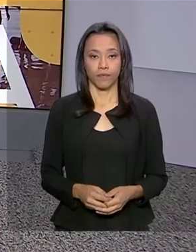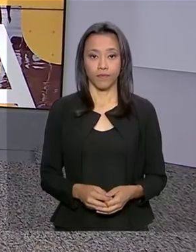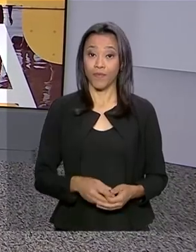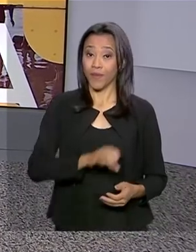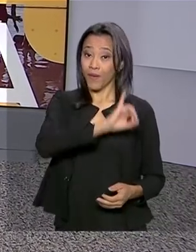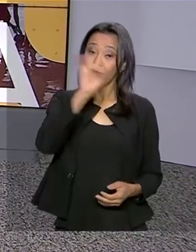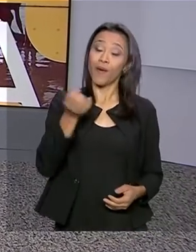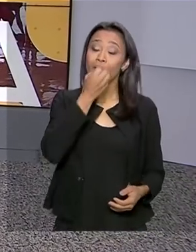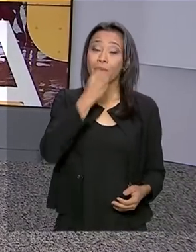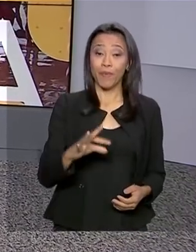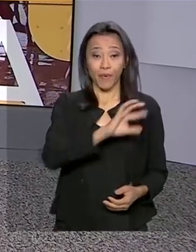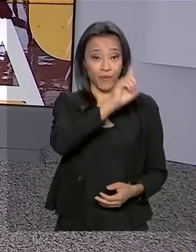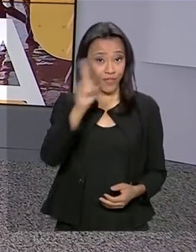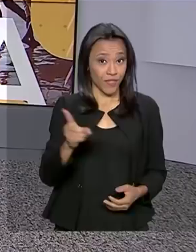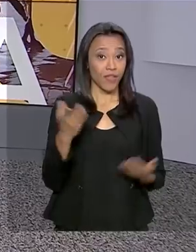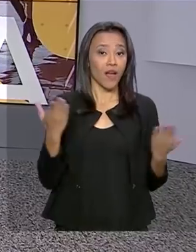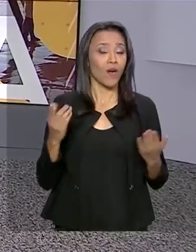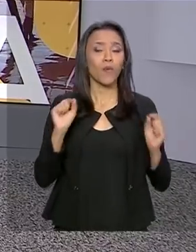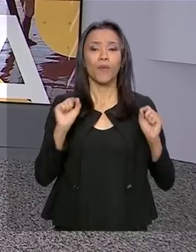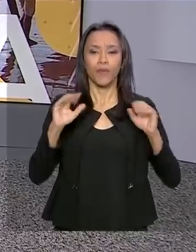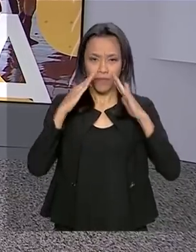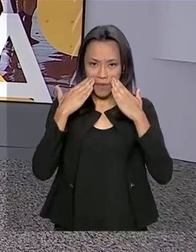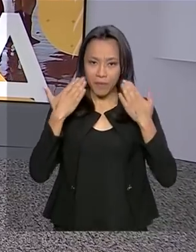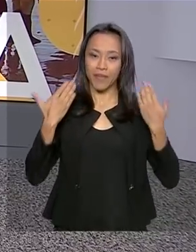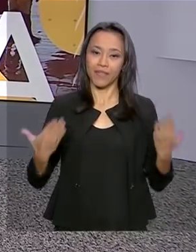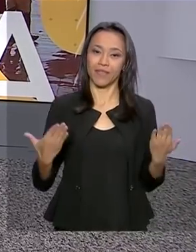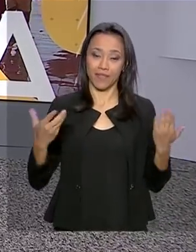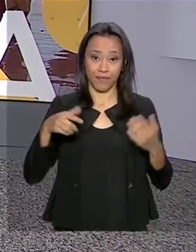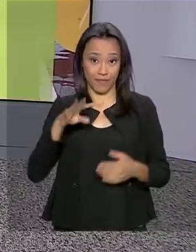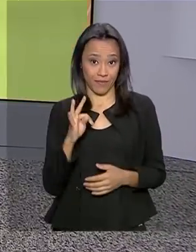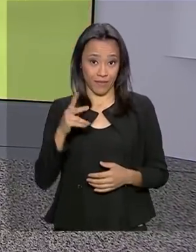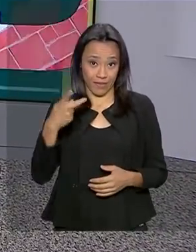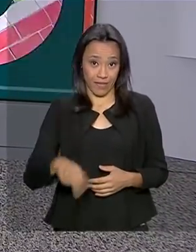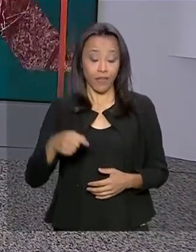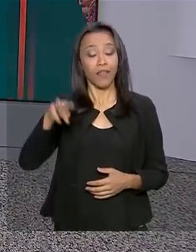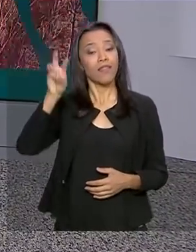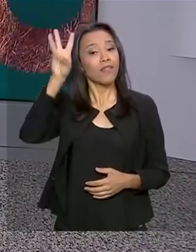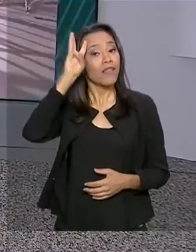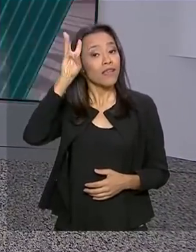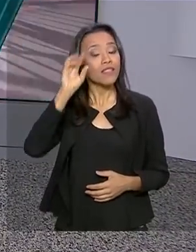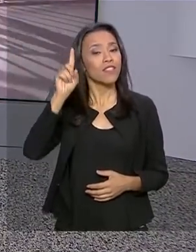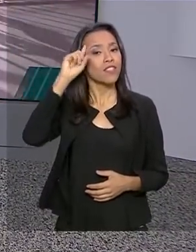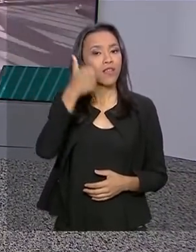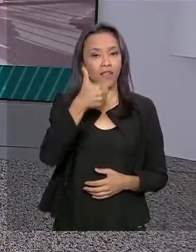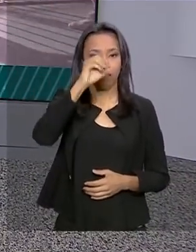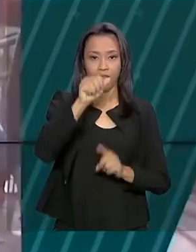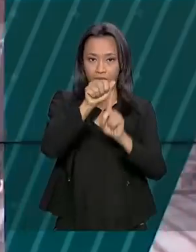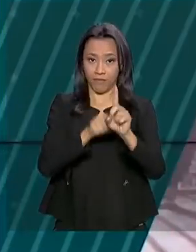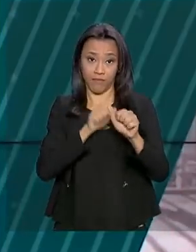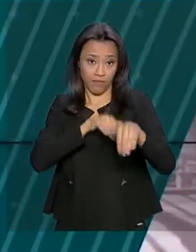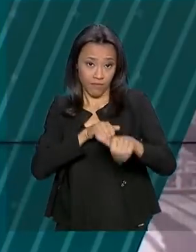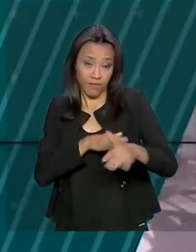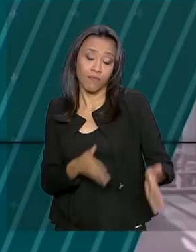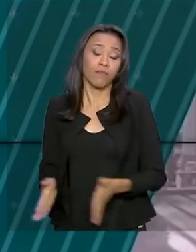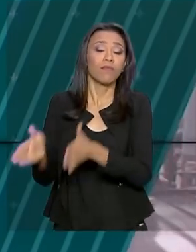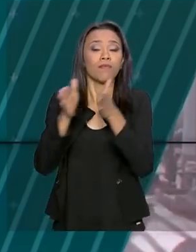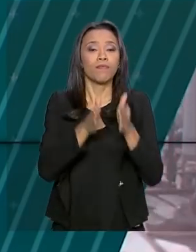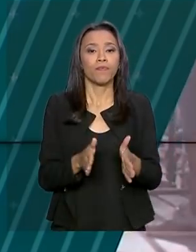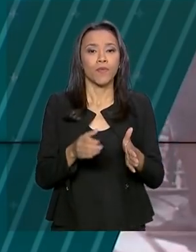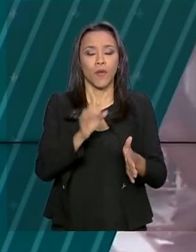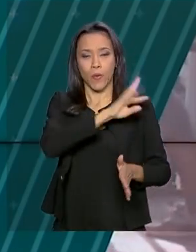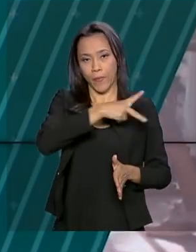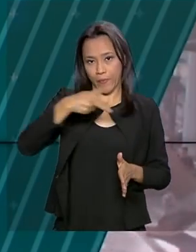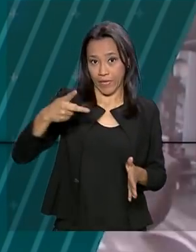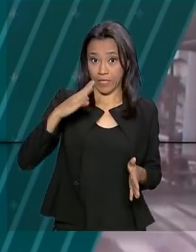Olá, bom dia pra você. Veja agora os destaques do Brasil em dia desta terça-feira, 10 de setembro. Presidente